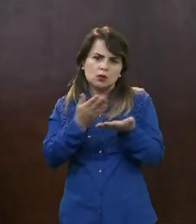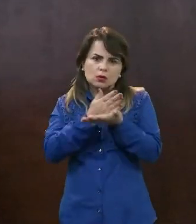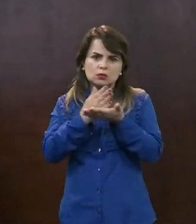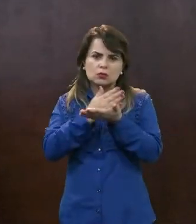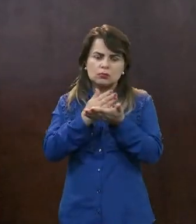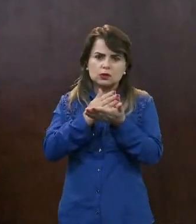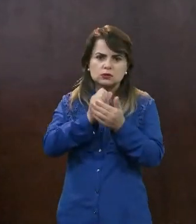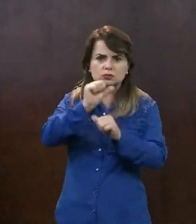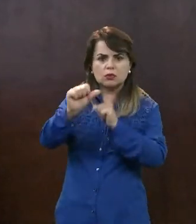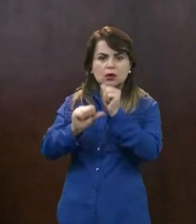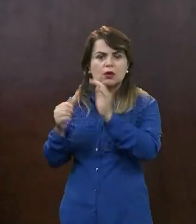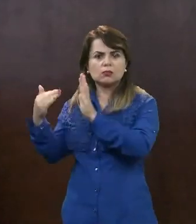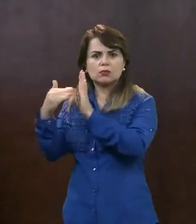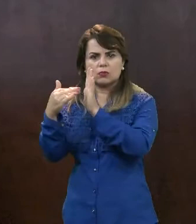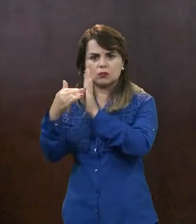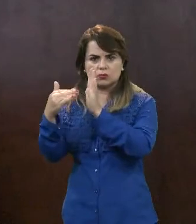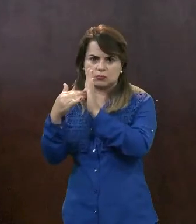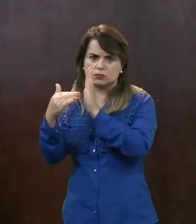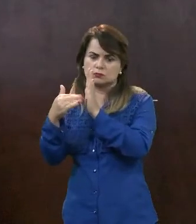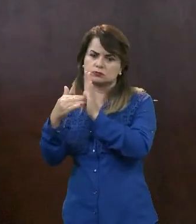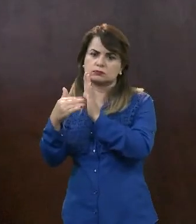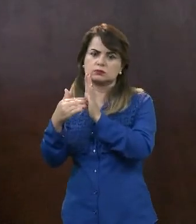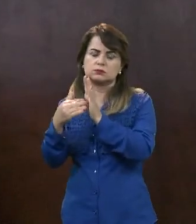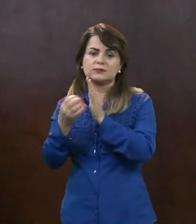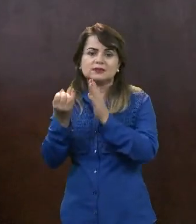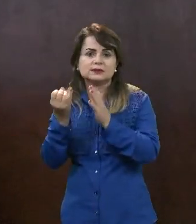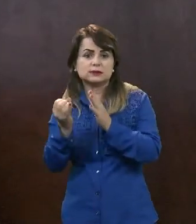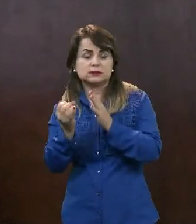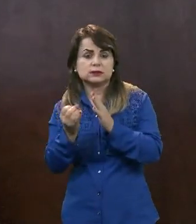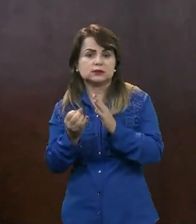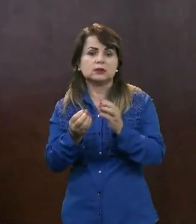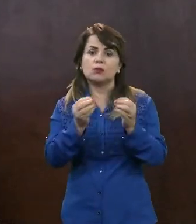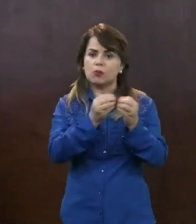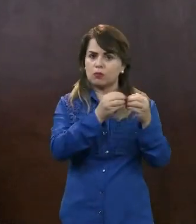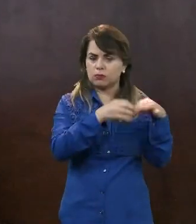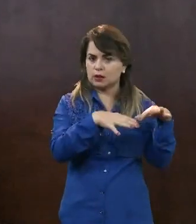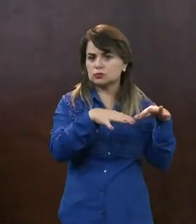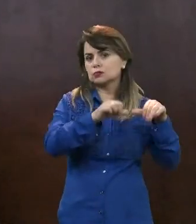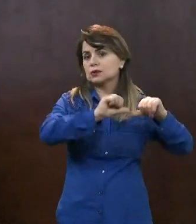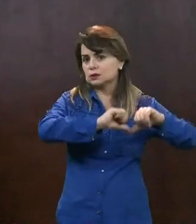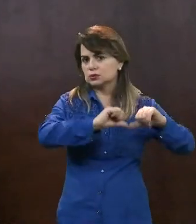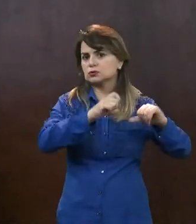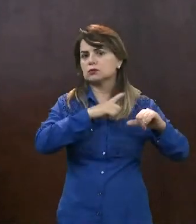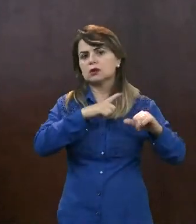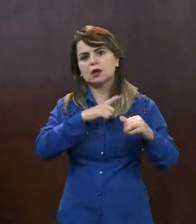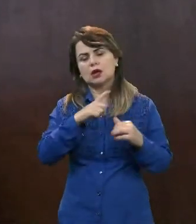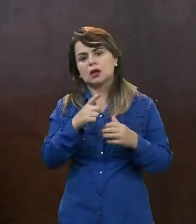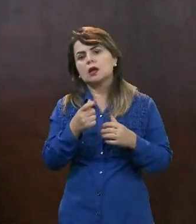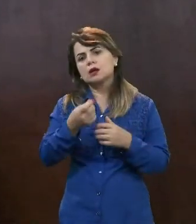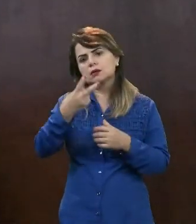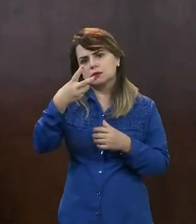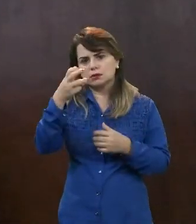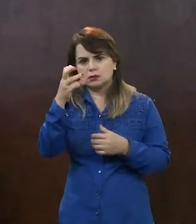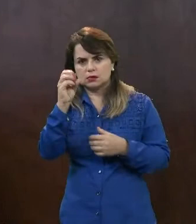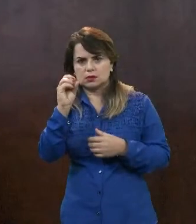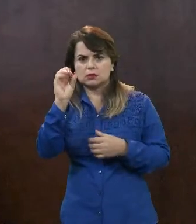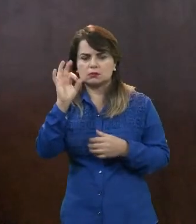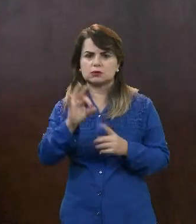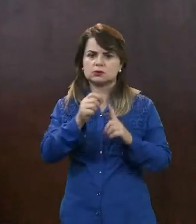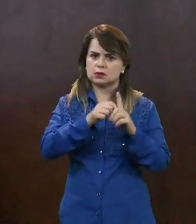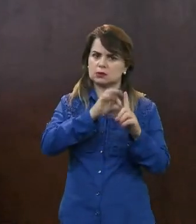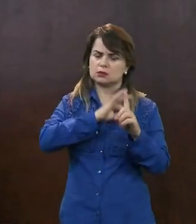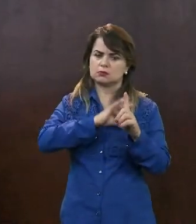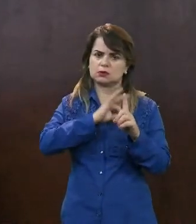se não vai ter nenhum prejuízo com questão à porcentagem, com o comprometimento da renda, dos 30%. Se você, por acaso, for